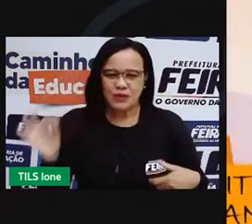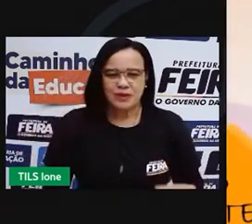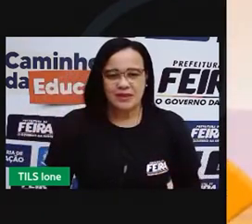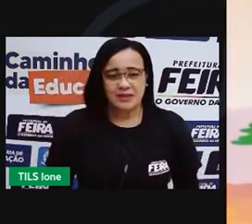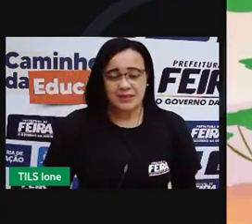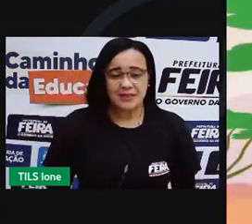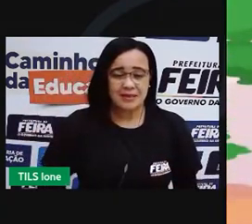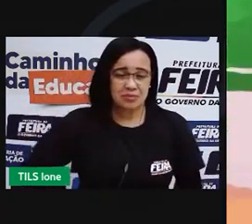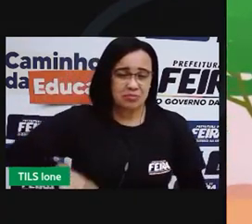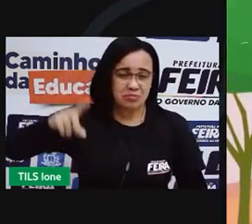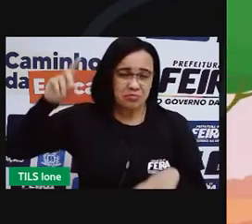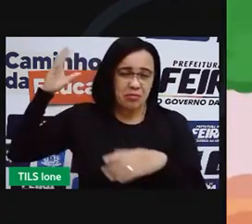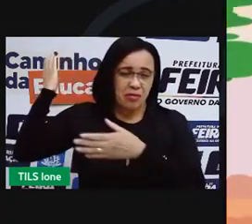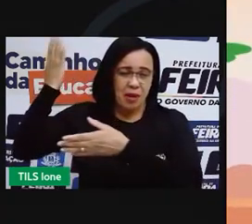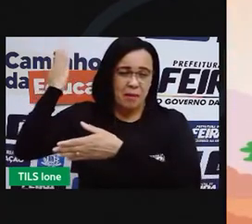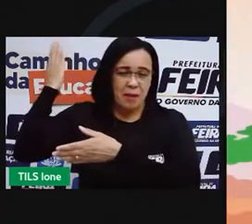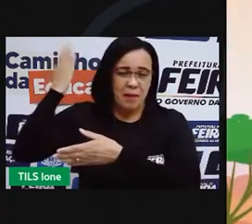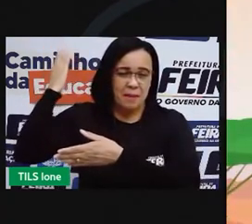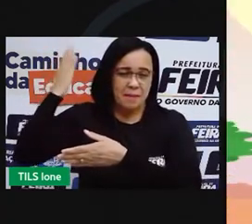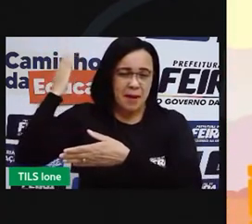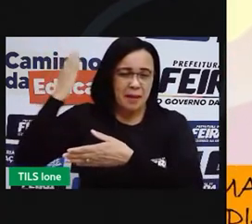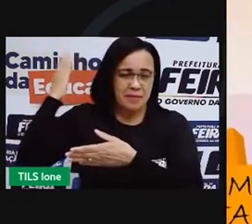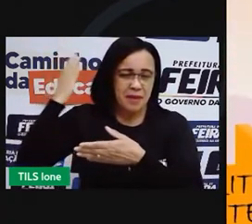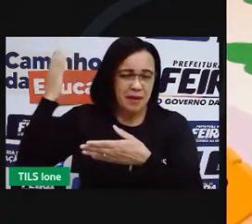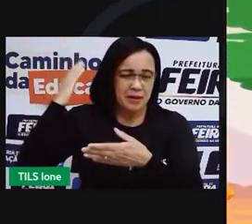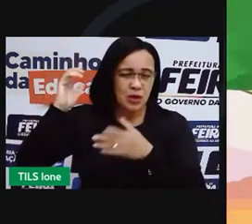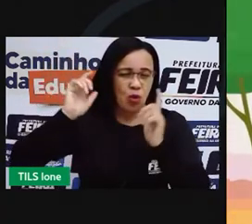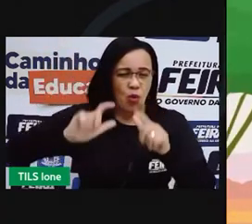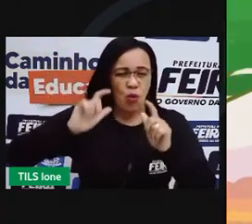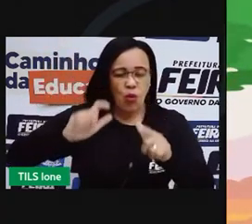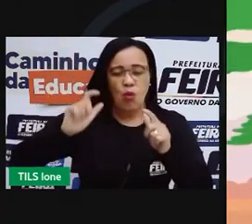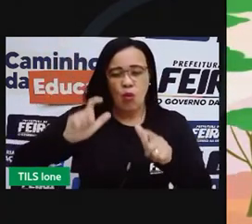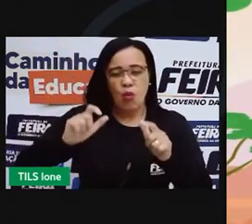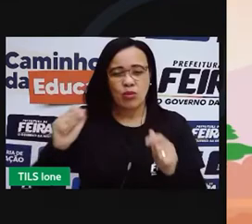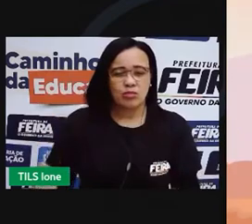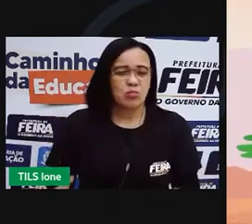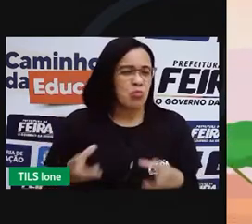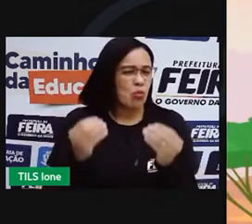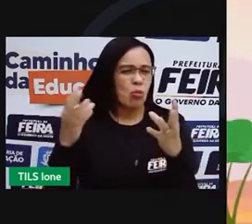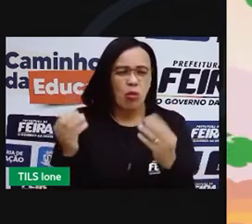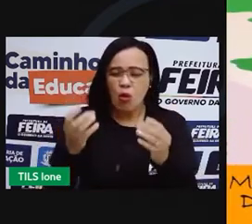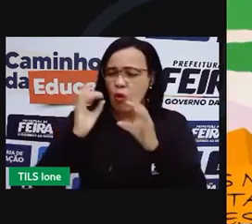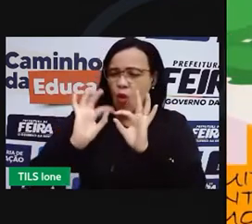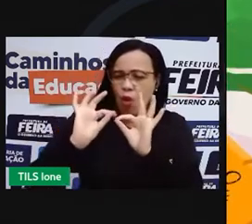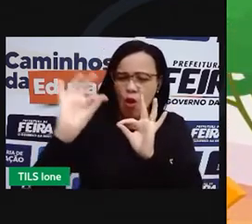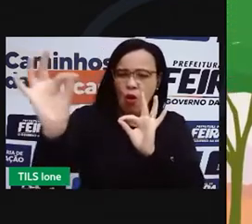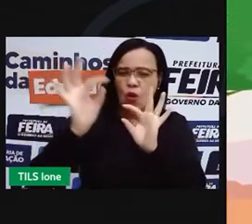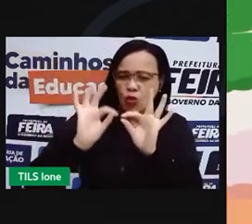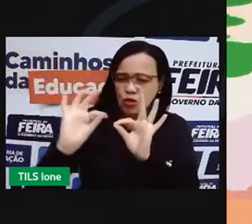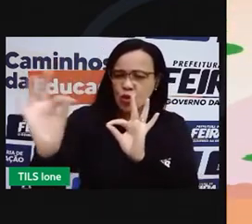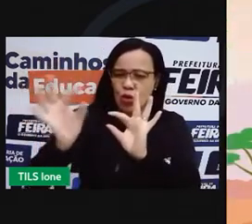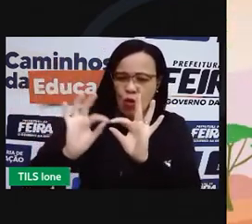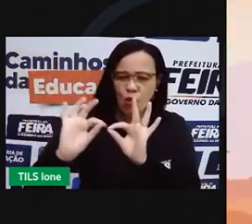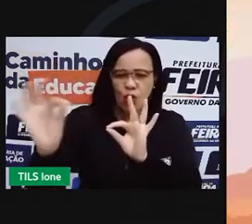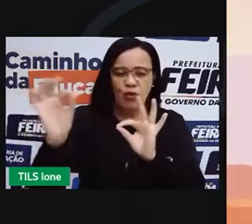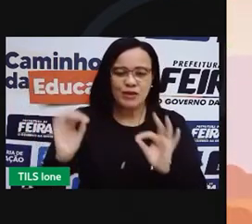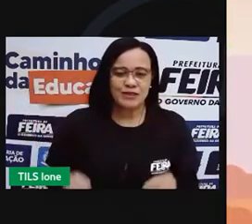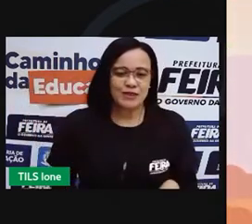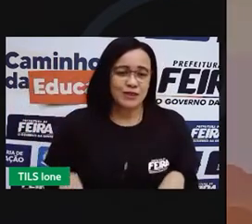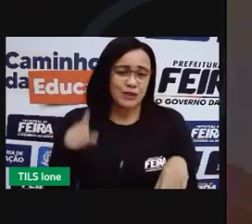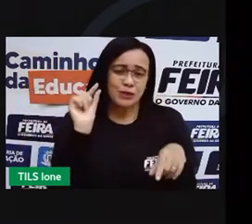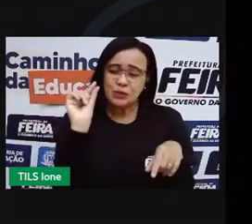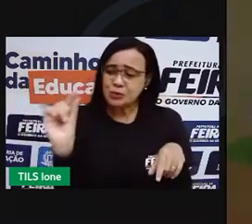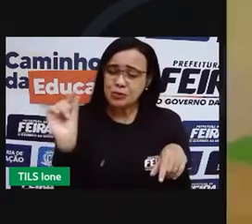Era uma vez em uma savana muito, mas muito, mas muito distante mesmo, um pequeno e simples